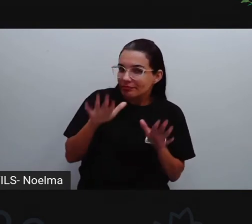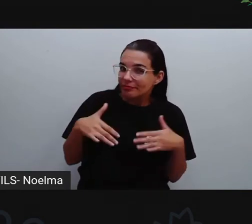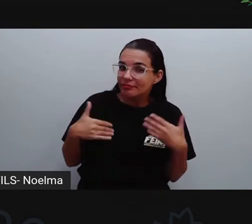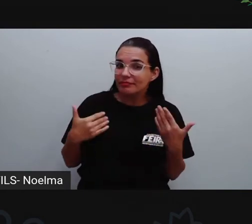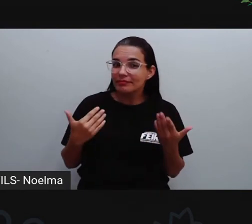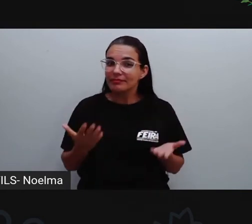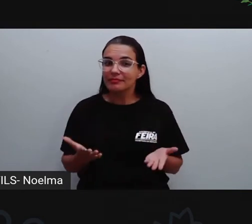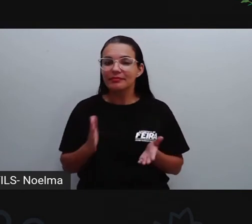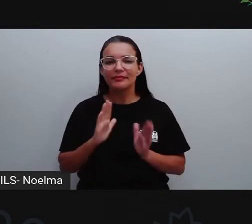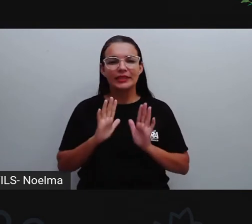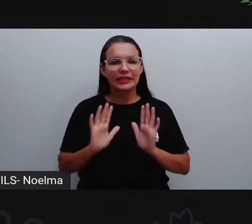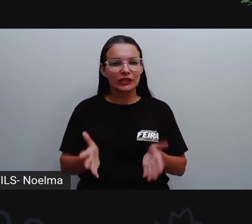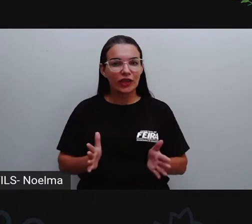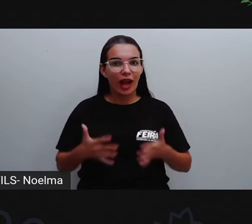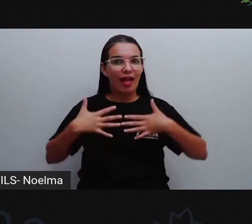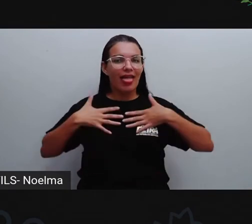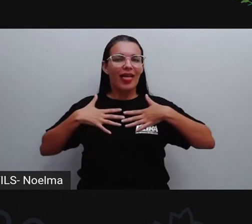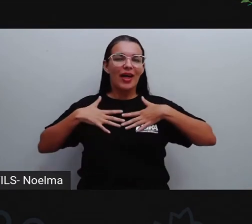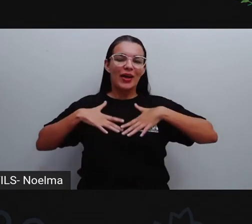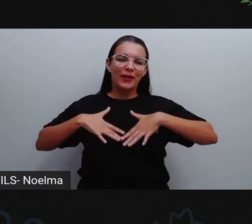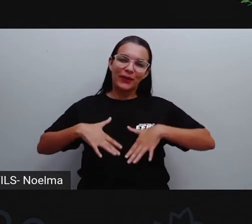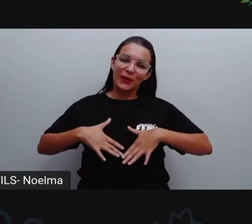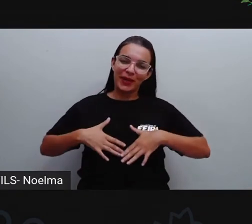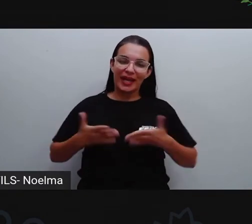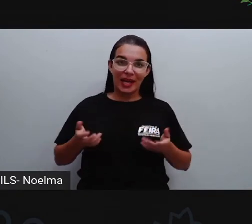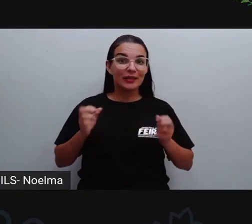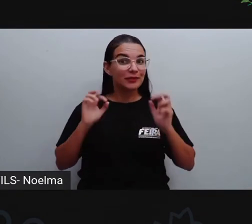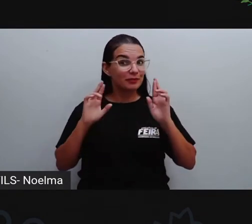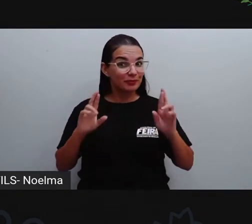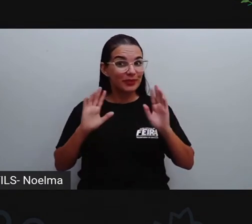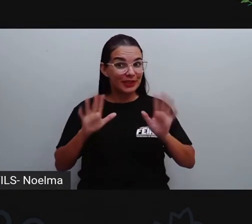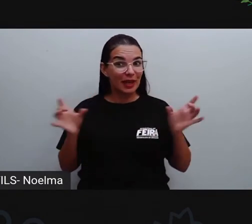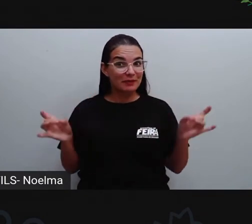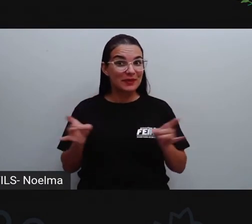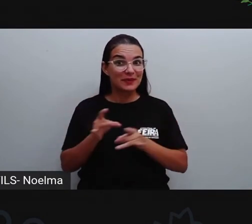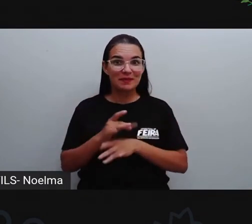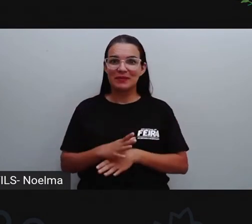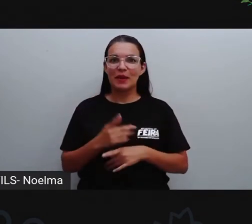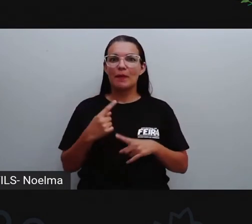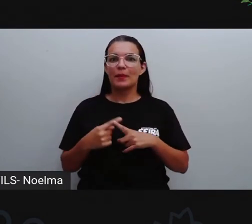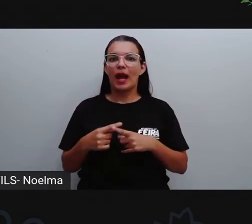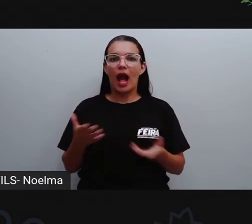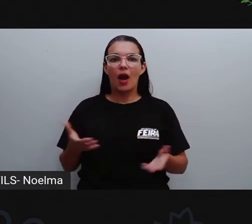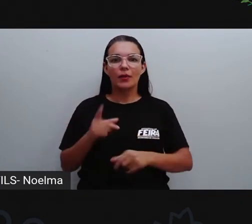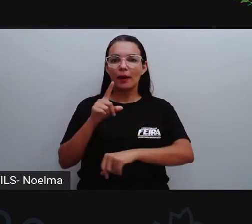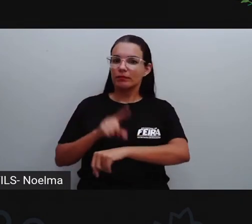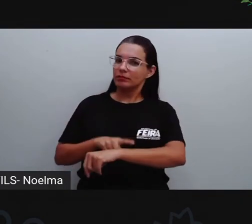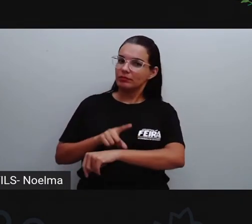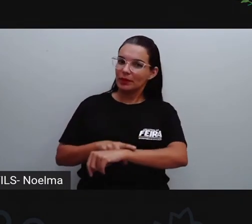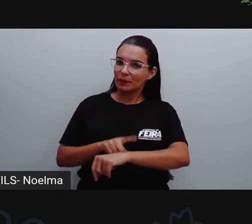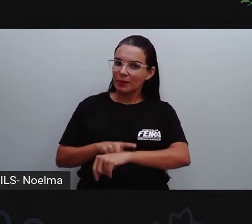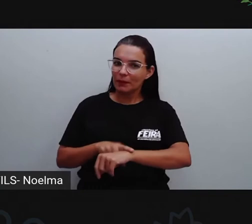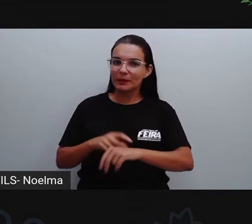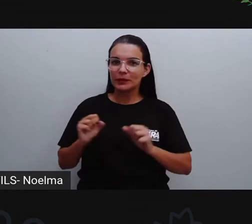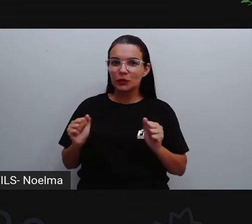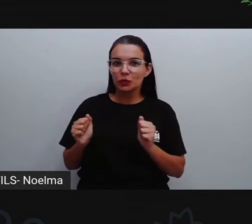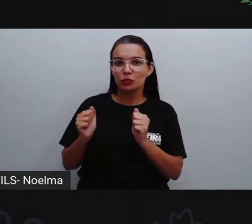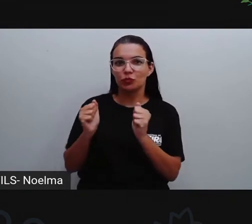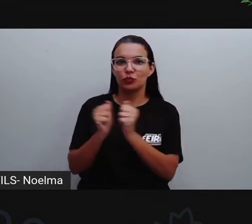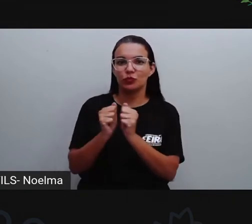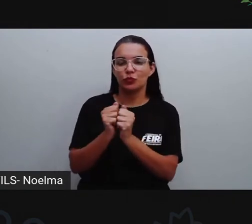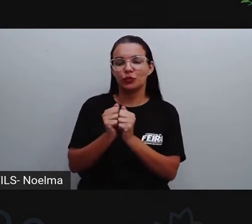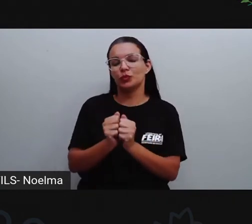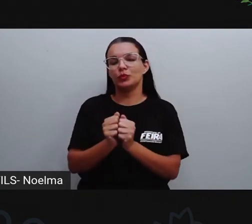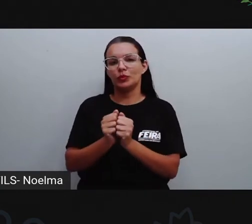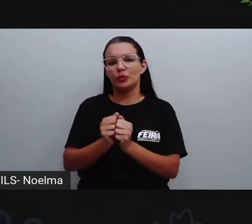fome? Já descansaram? Eu espero que vocês tenham feito tudo isso, porque nós estamos aqui reunidos mais uma